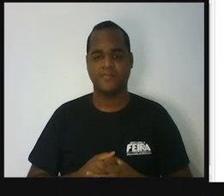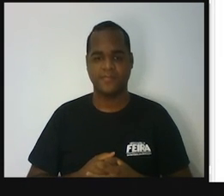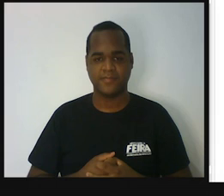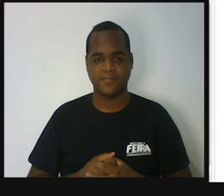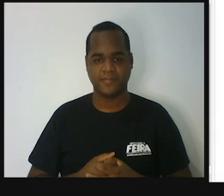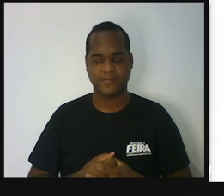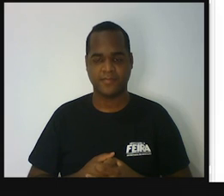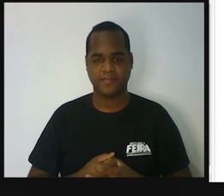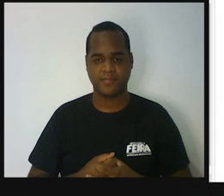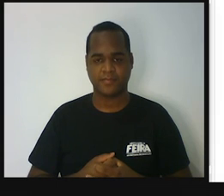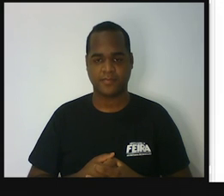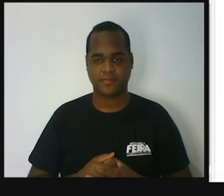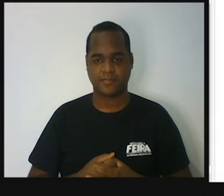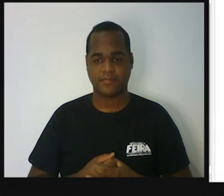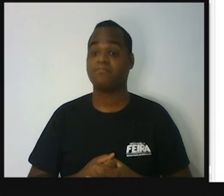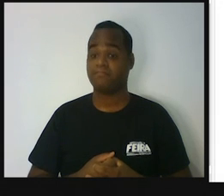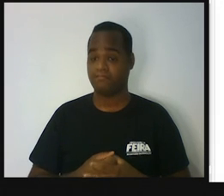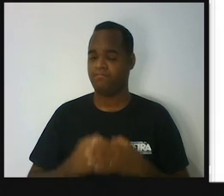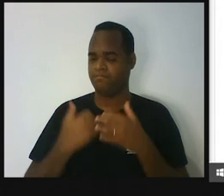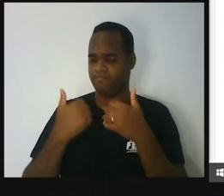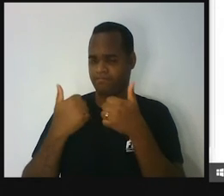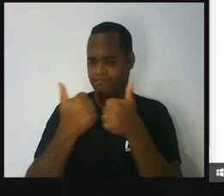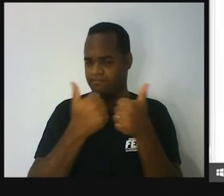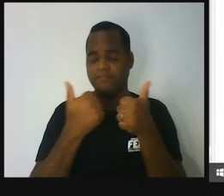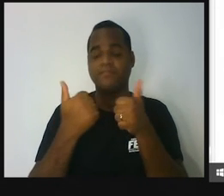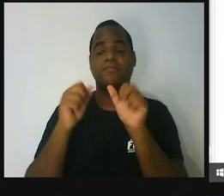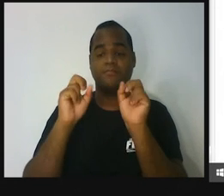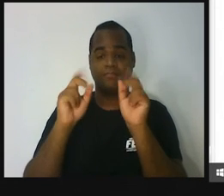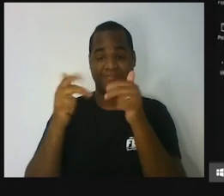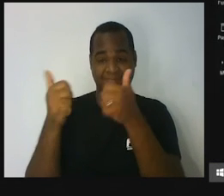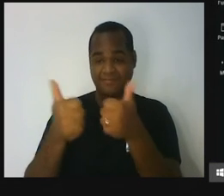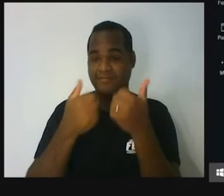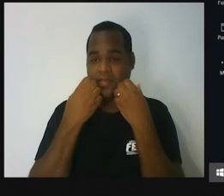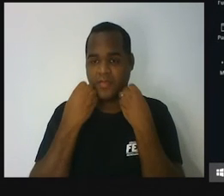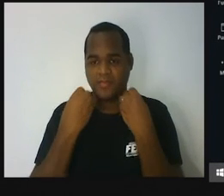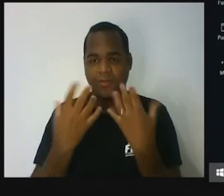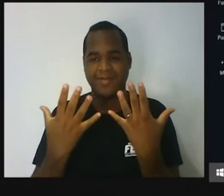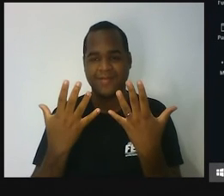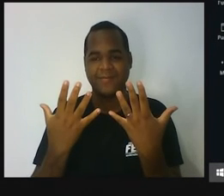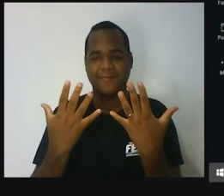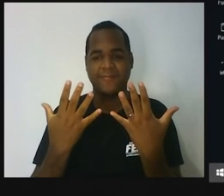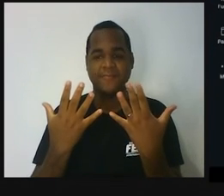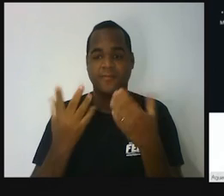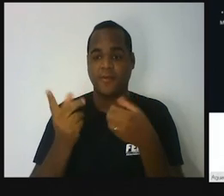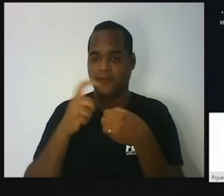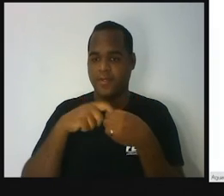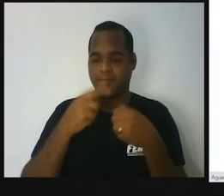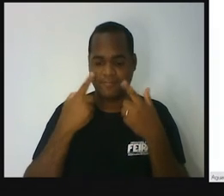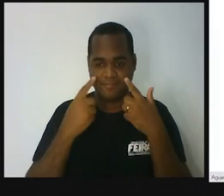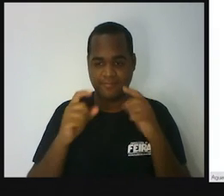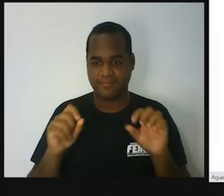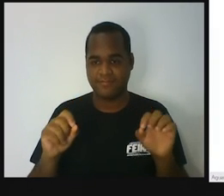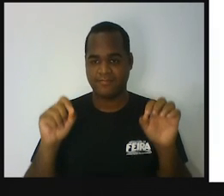perguntinhas. Beleza? Bacana? Massa! Voltando para cá.